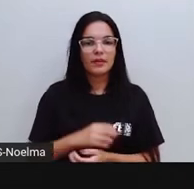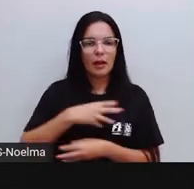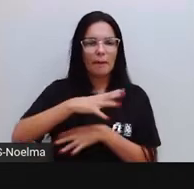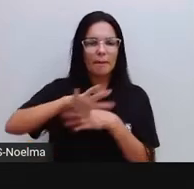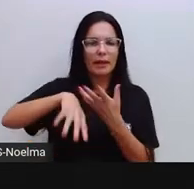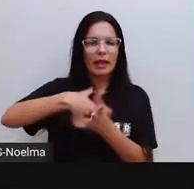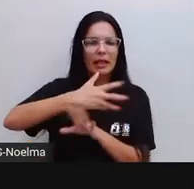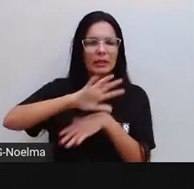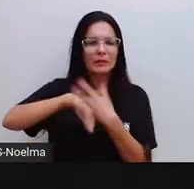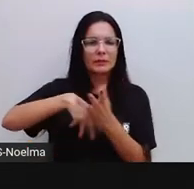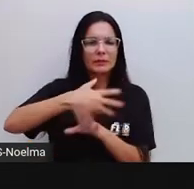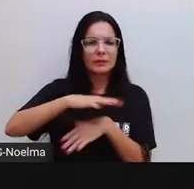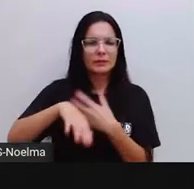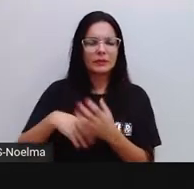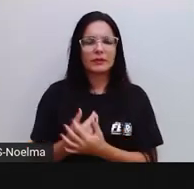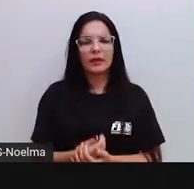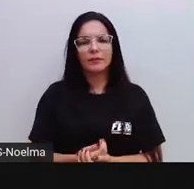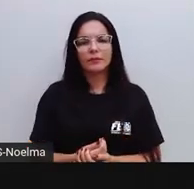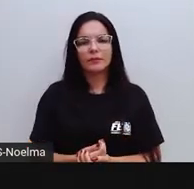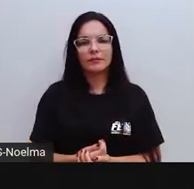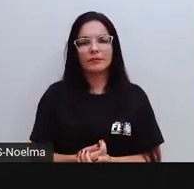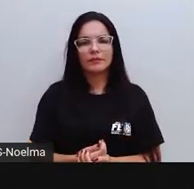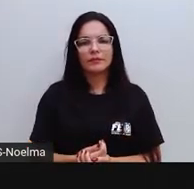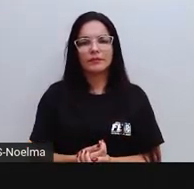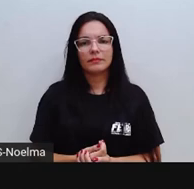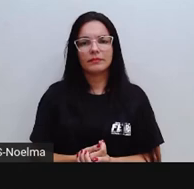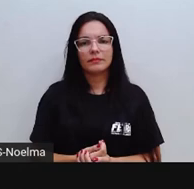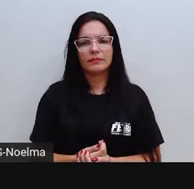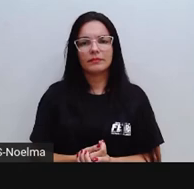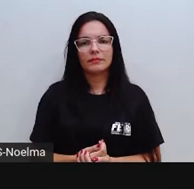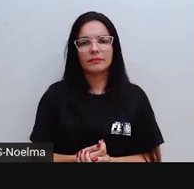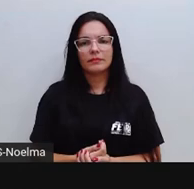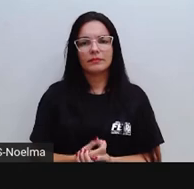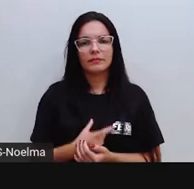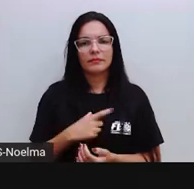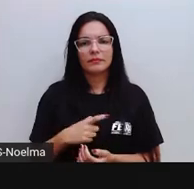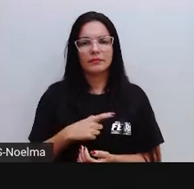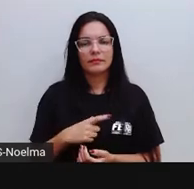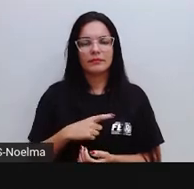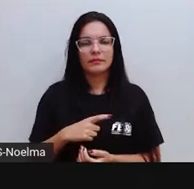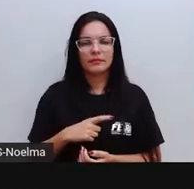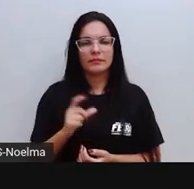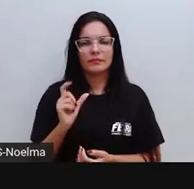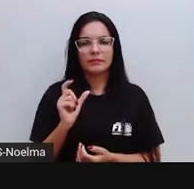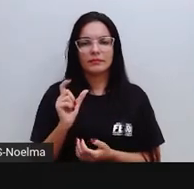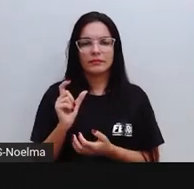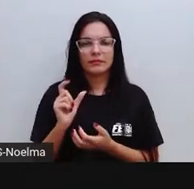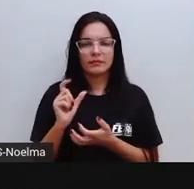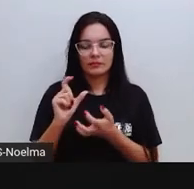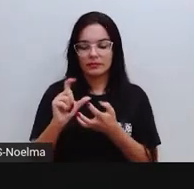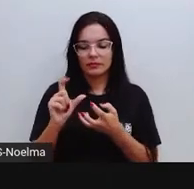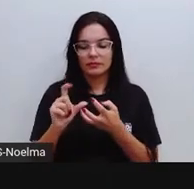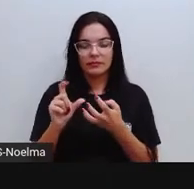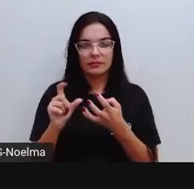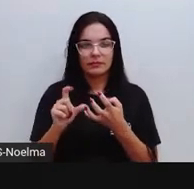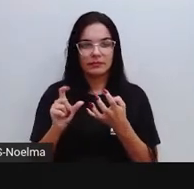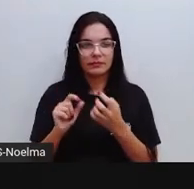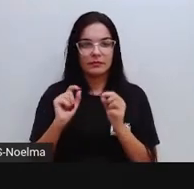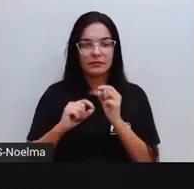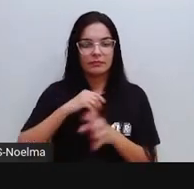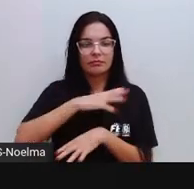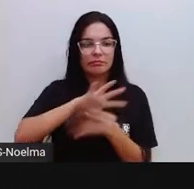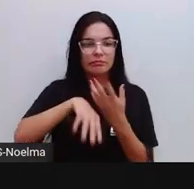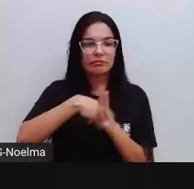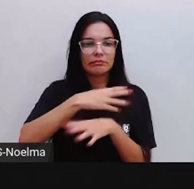Bagunça. Vamos separar? Olha lá. Separamos aí as sílabas da palavra, as sílabas da palavra